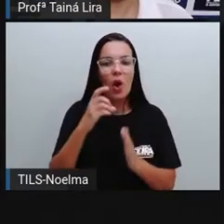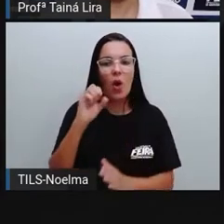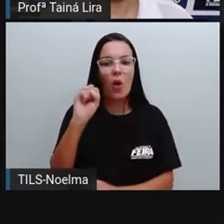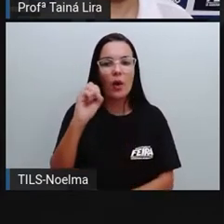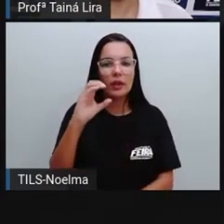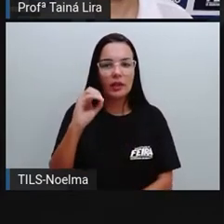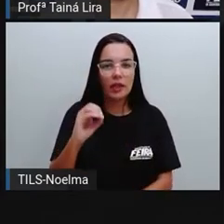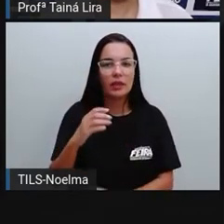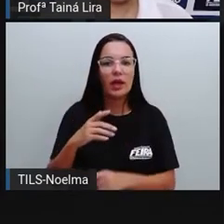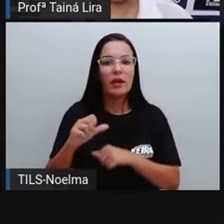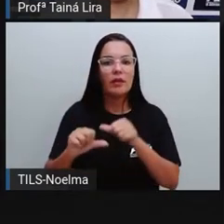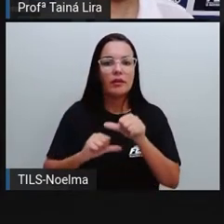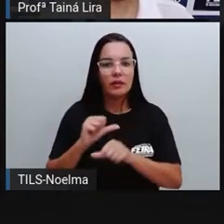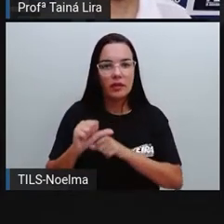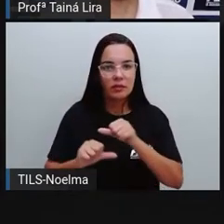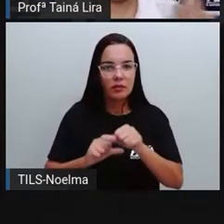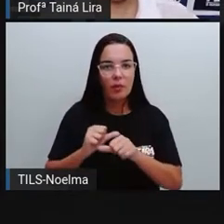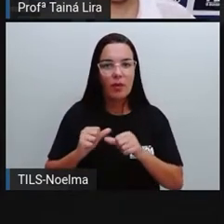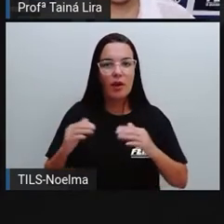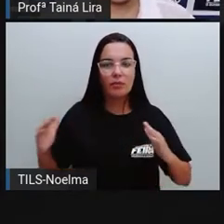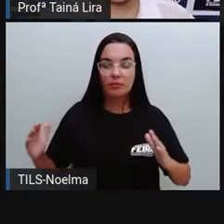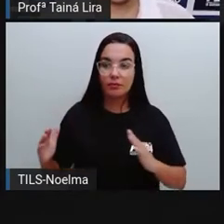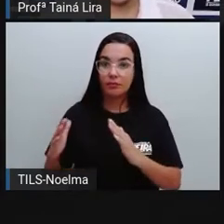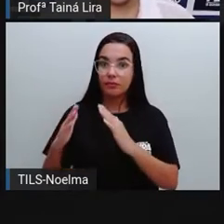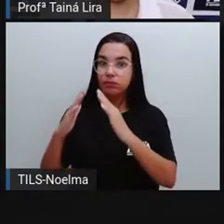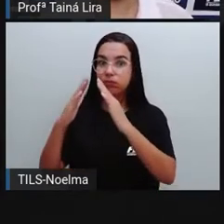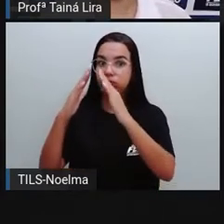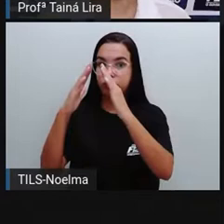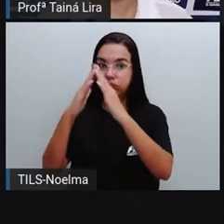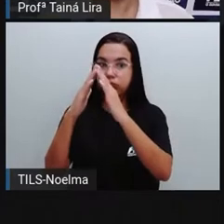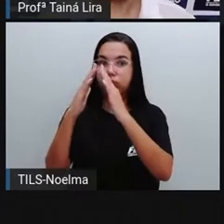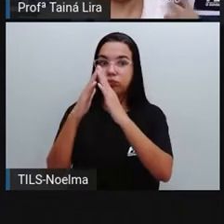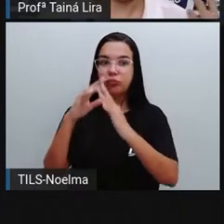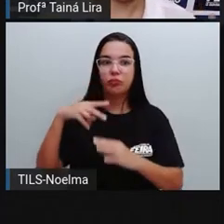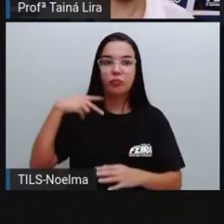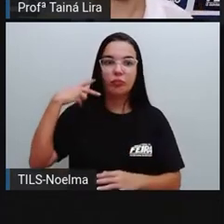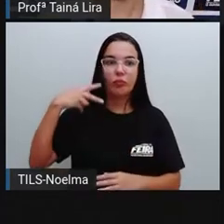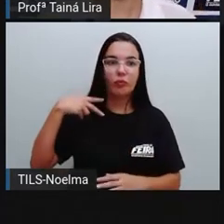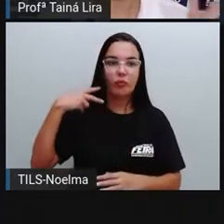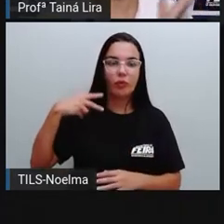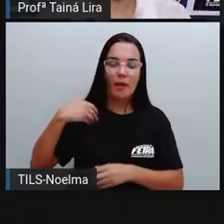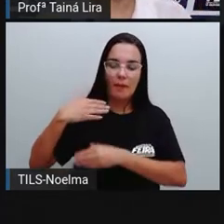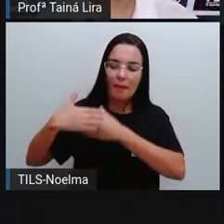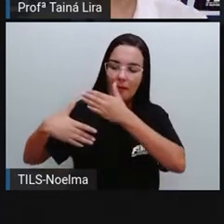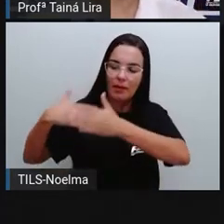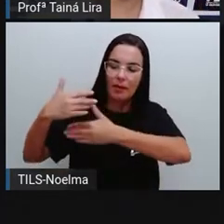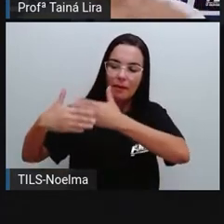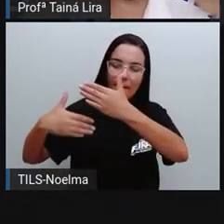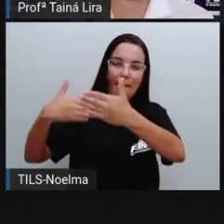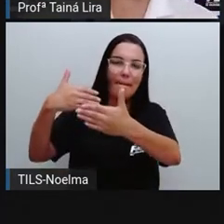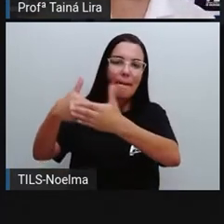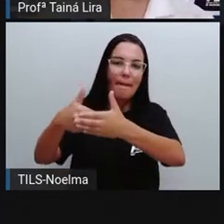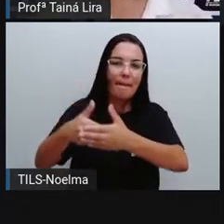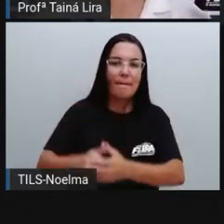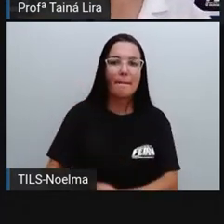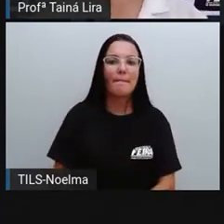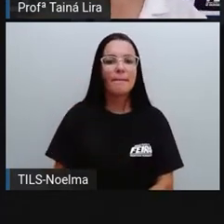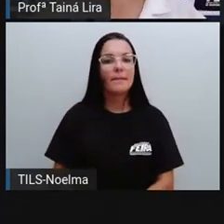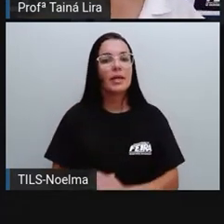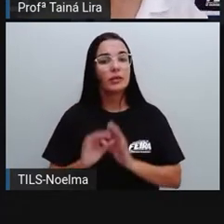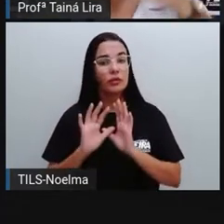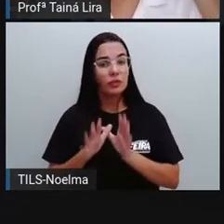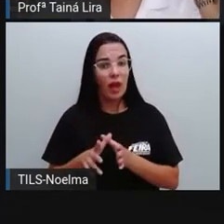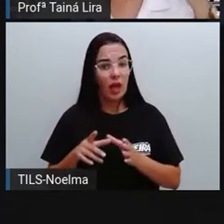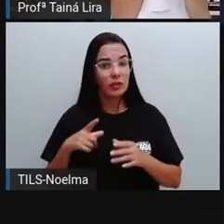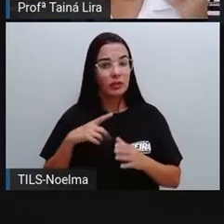a sede da Câmara Municipal até os dias atuais. Então, só nos anos 80 que a gente... A gente já tinha uma Câmara, mas a gente não